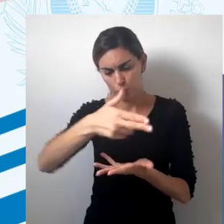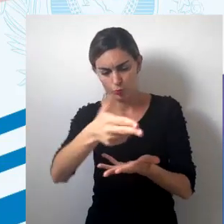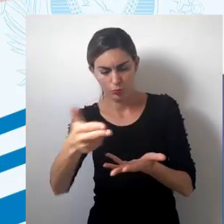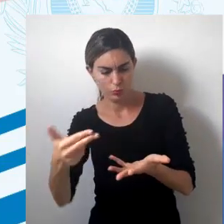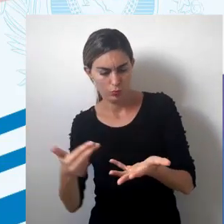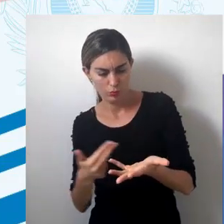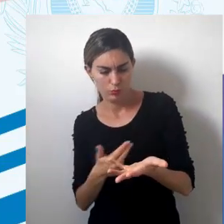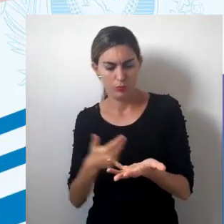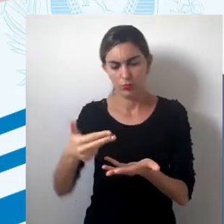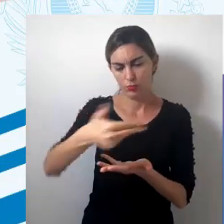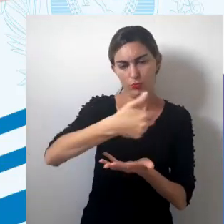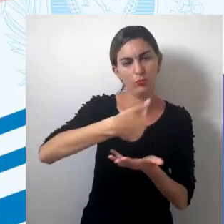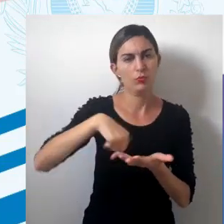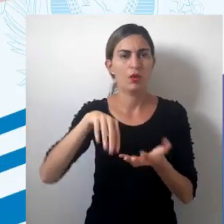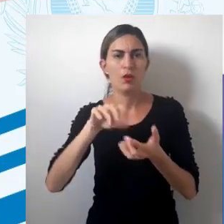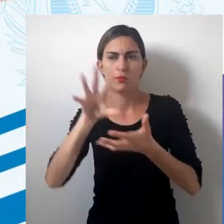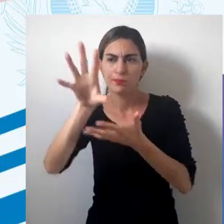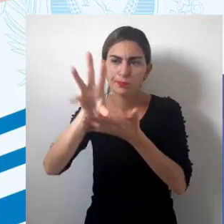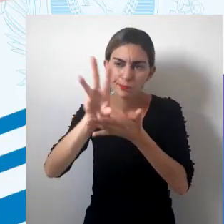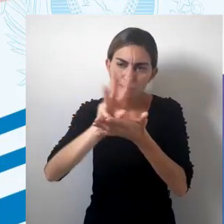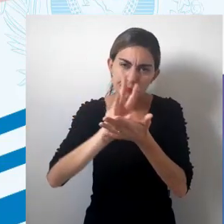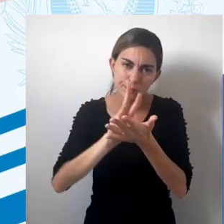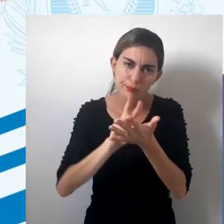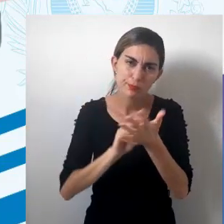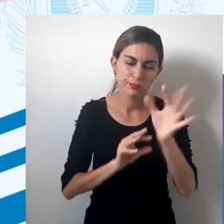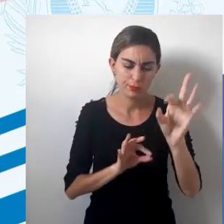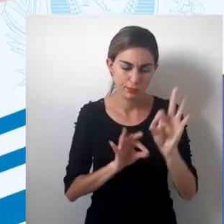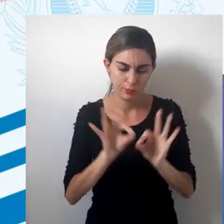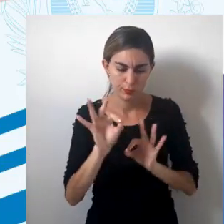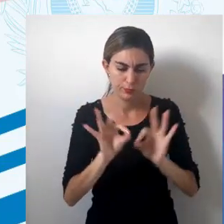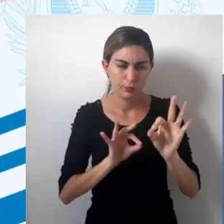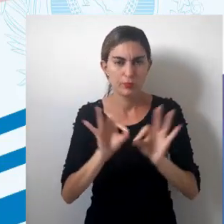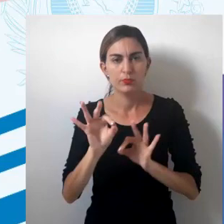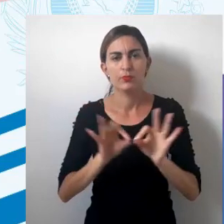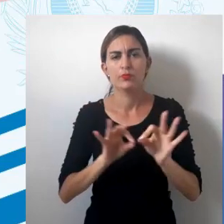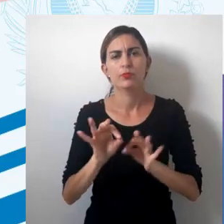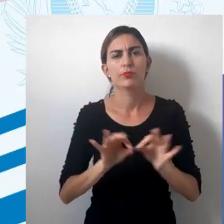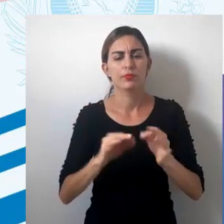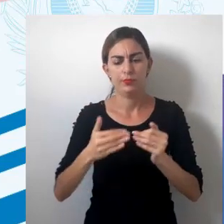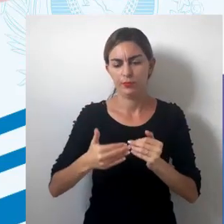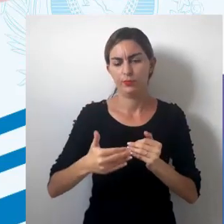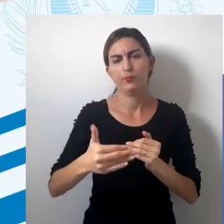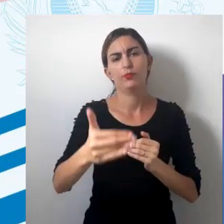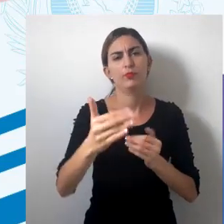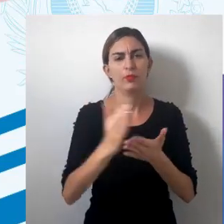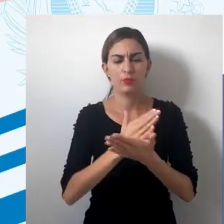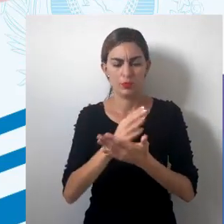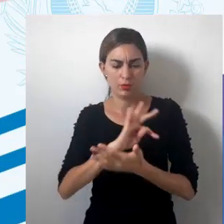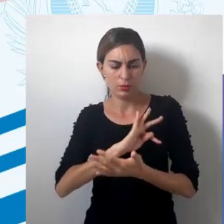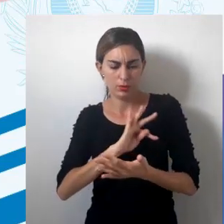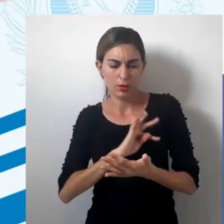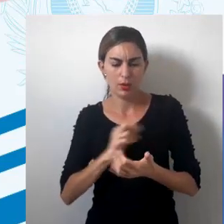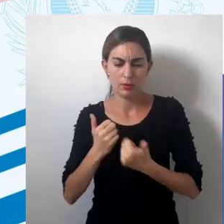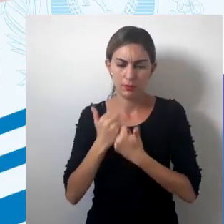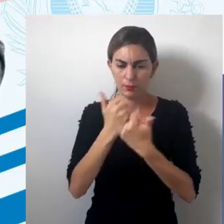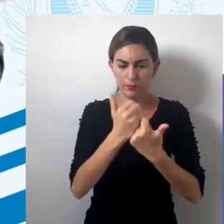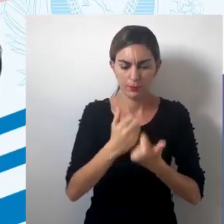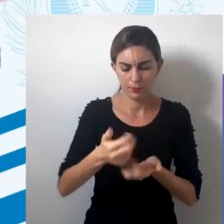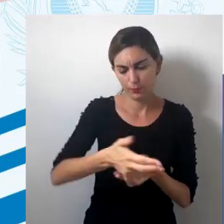nós podemos compilá-los, podemos armazená-los, e, a partir de algumas técnicas de